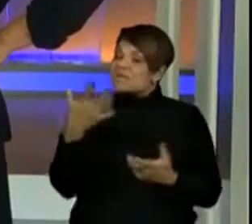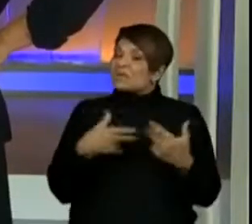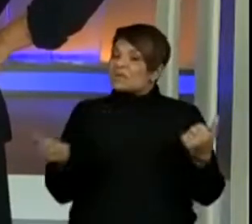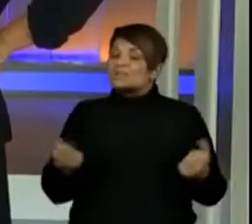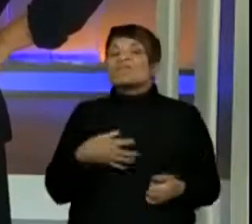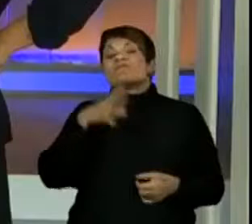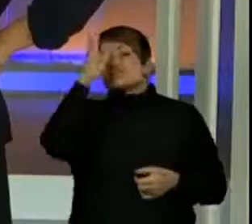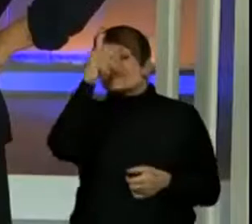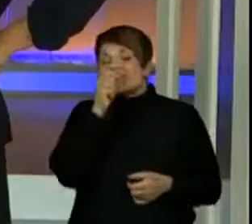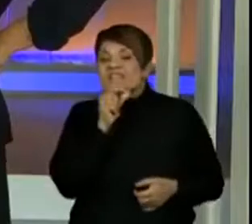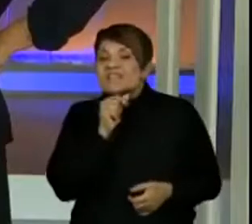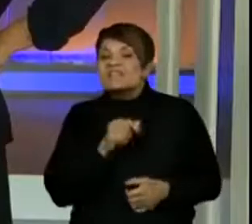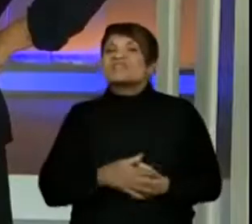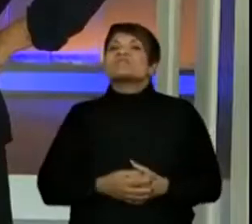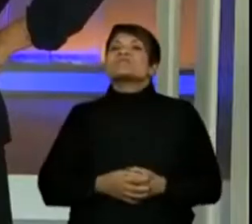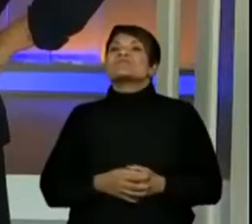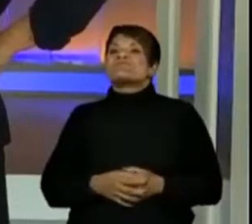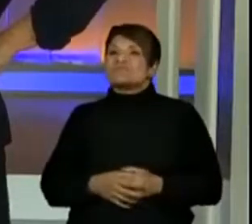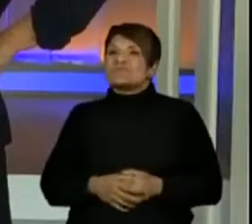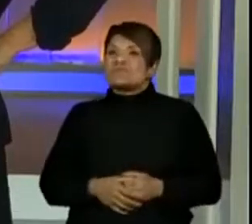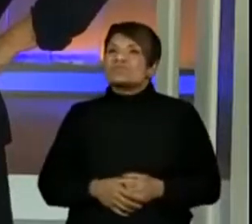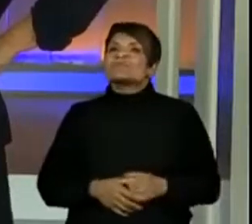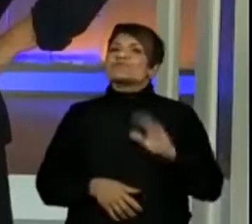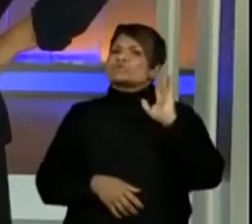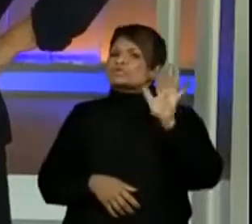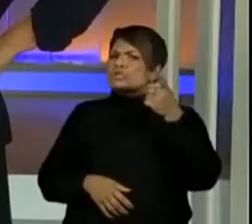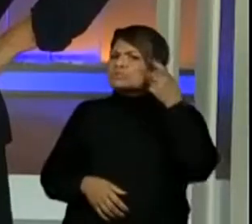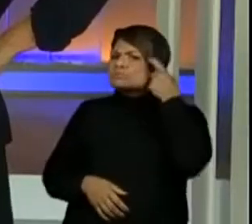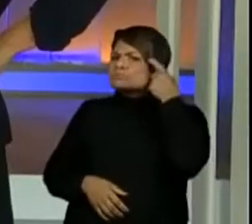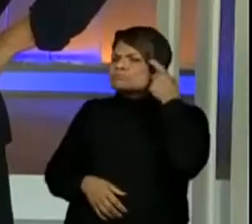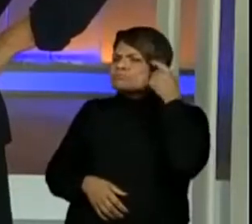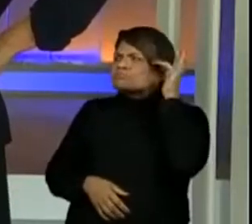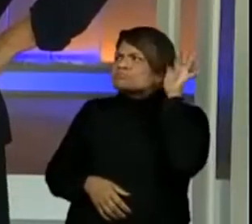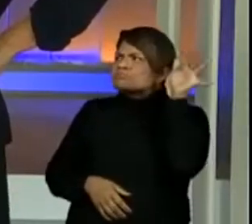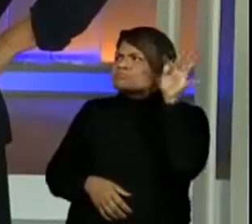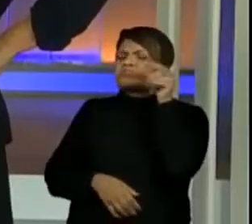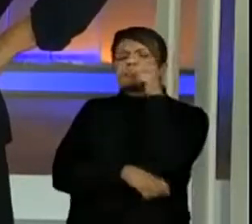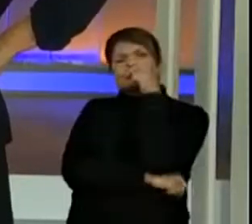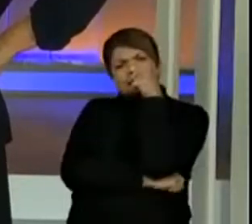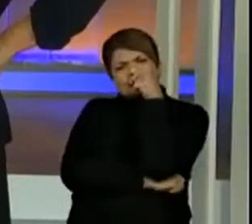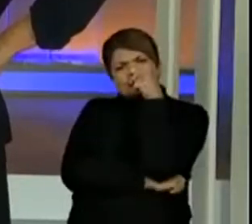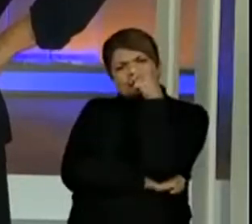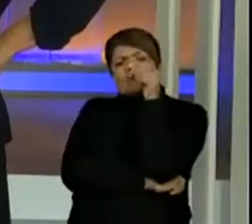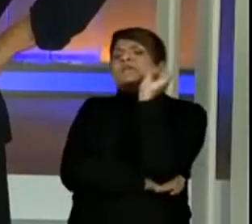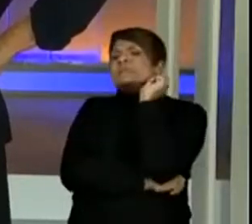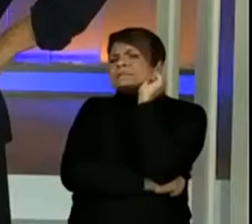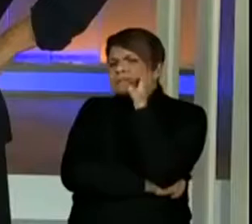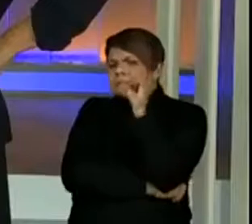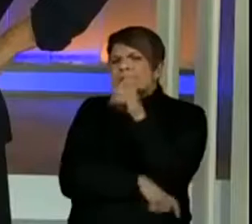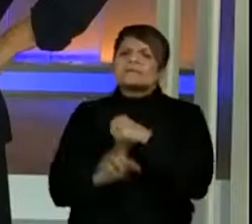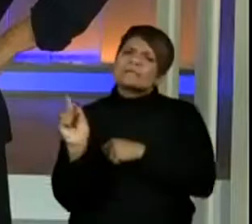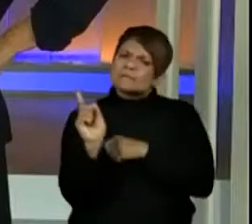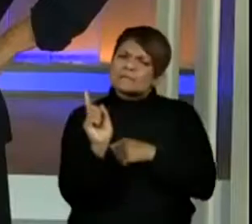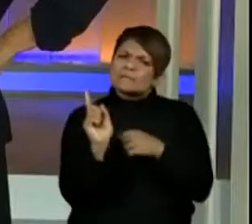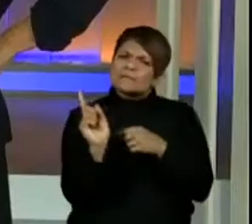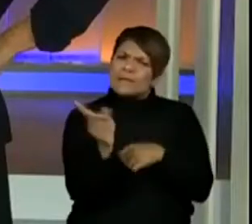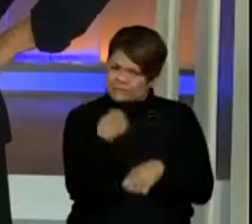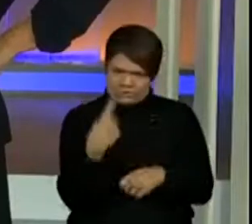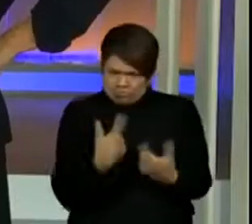Frango. Pois é. Já pensou se a gente não tivesse